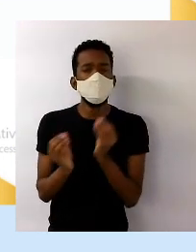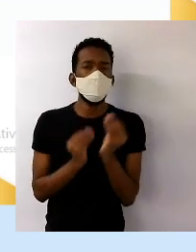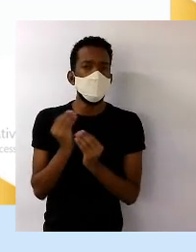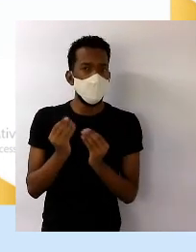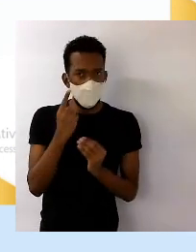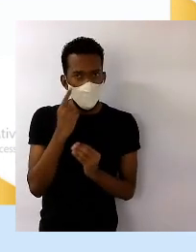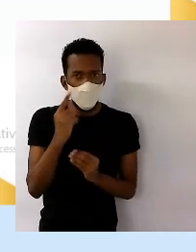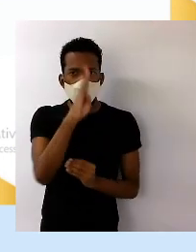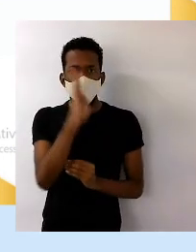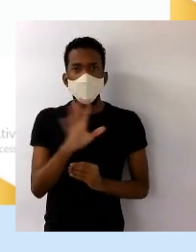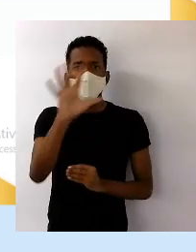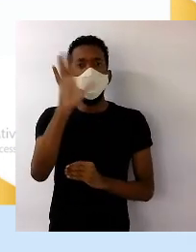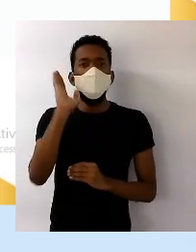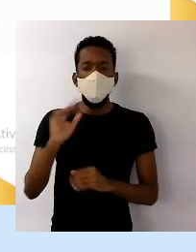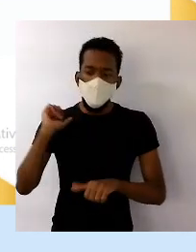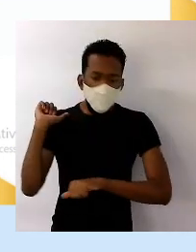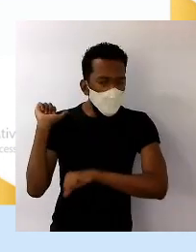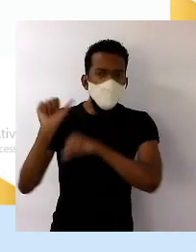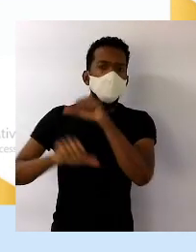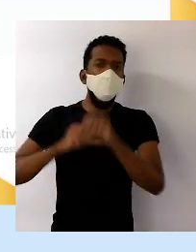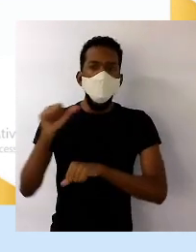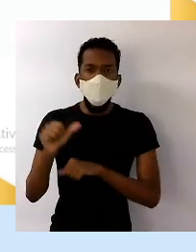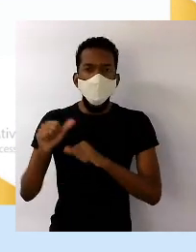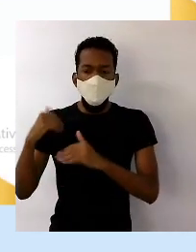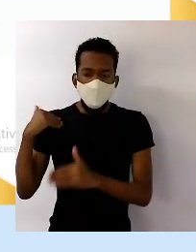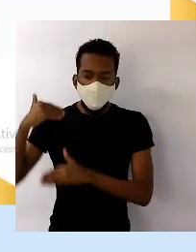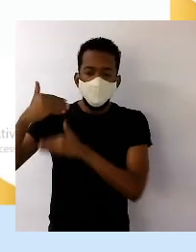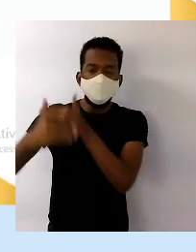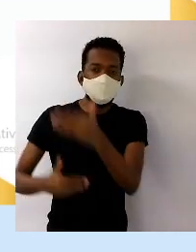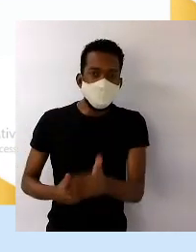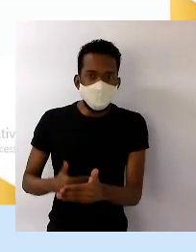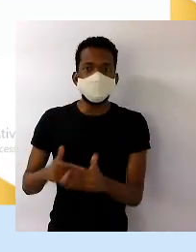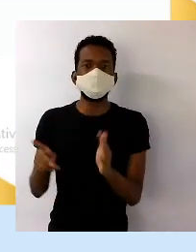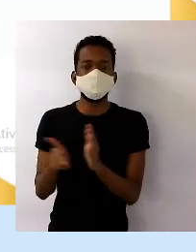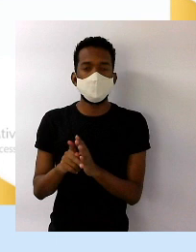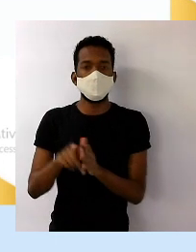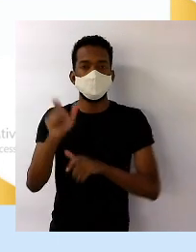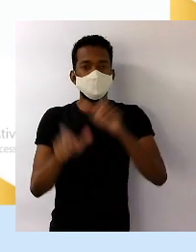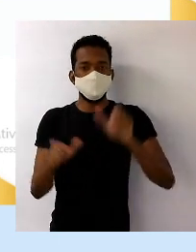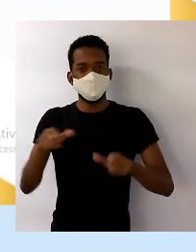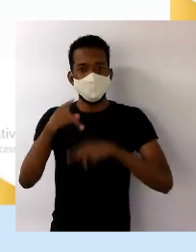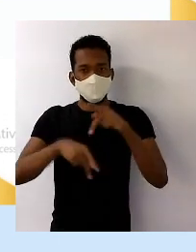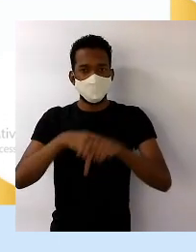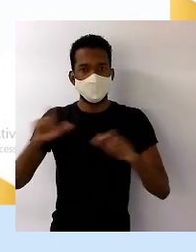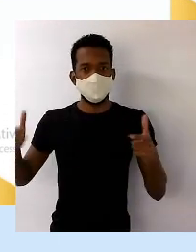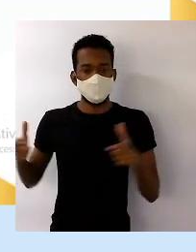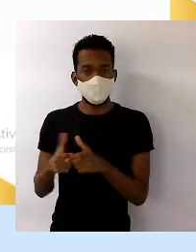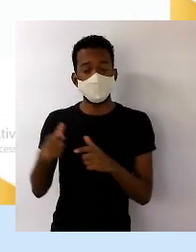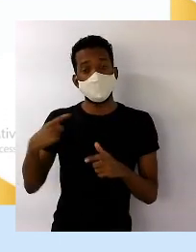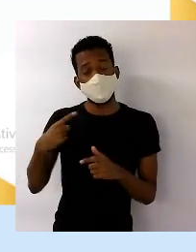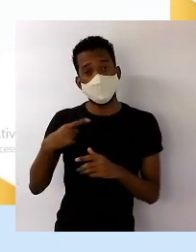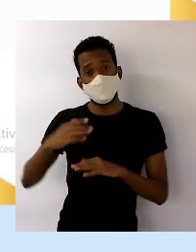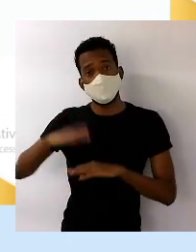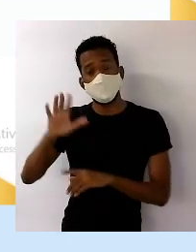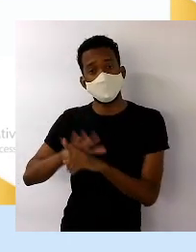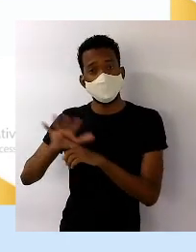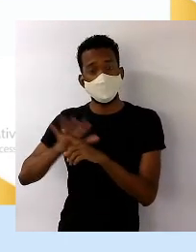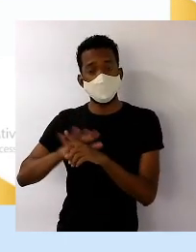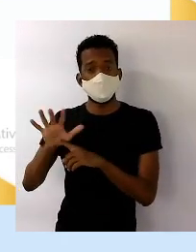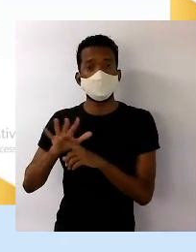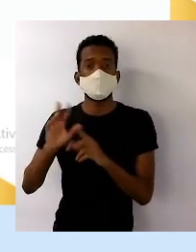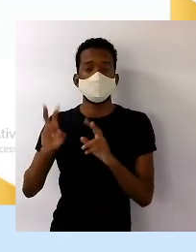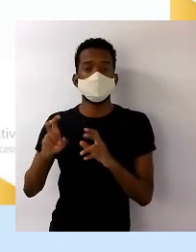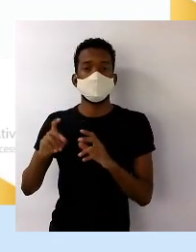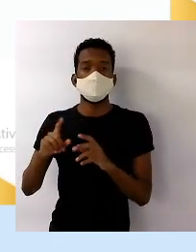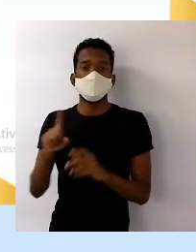passou pelo fenômeno de transição demográfica. Uma queda das altas taxas de mortalidade e